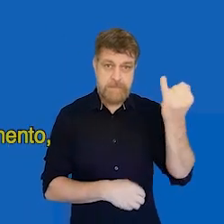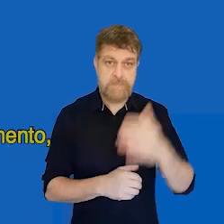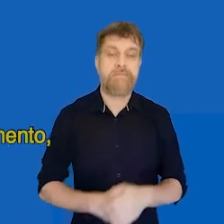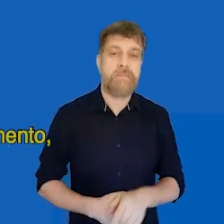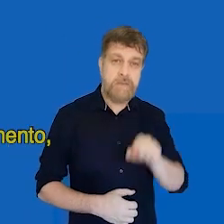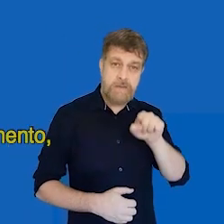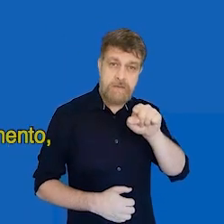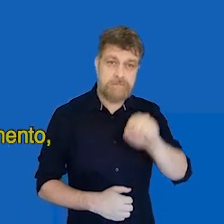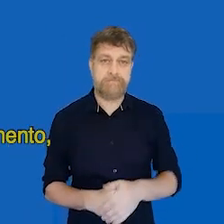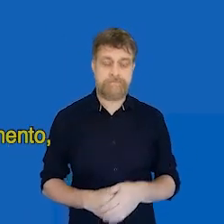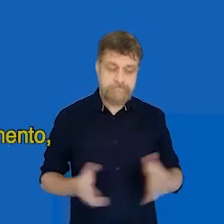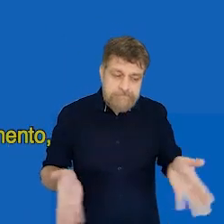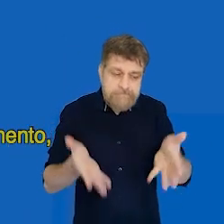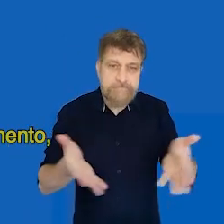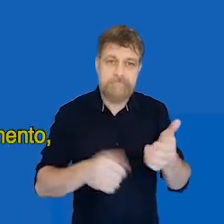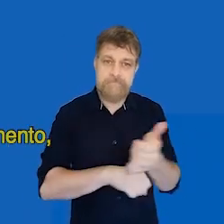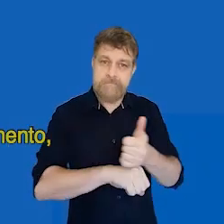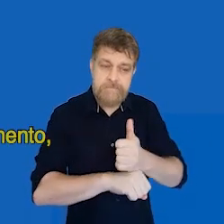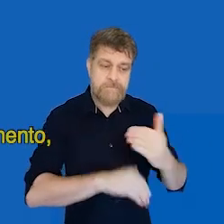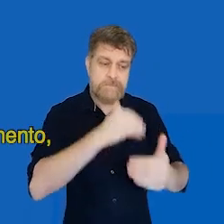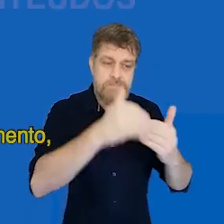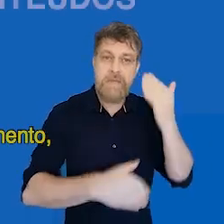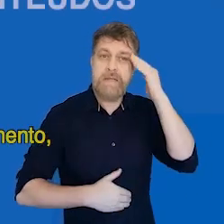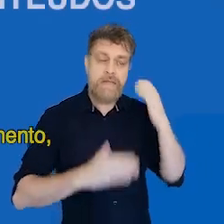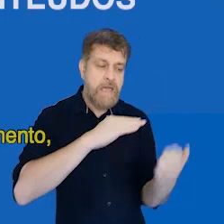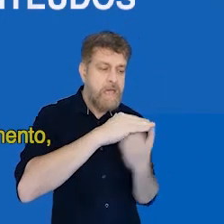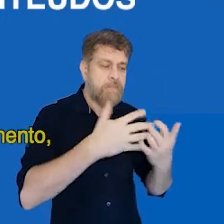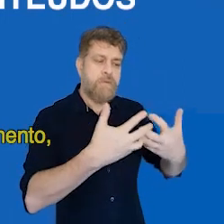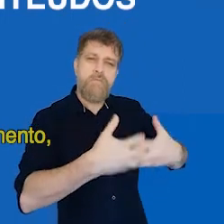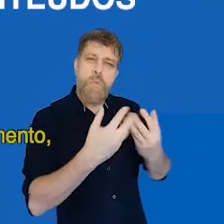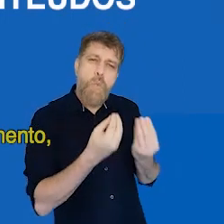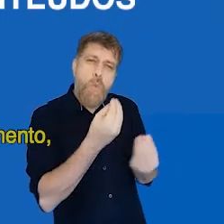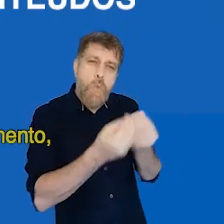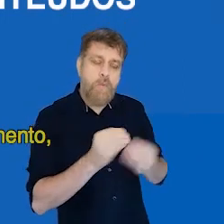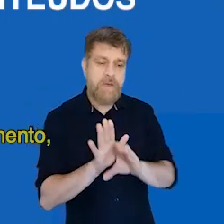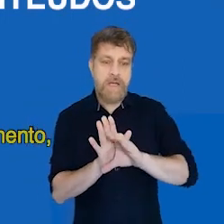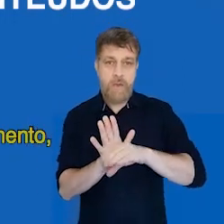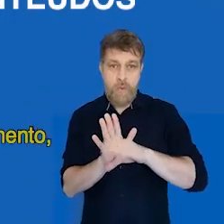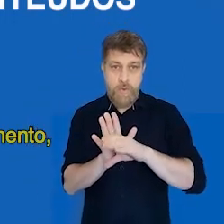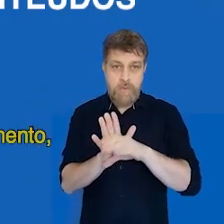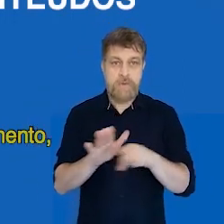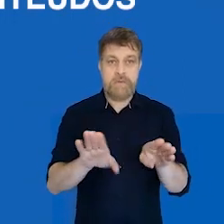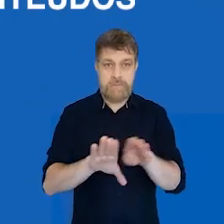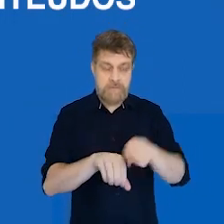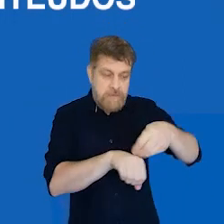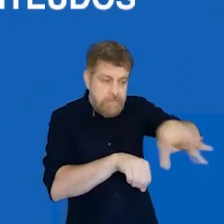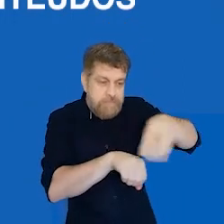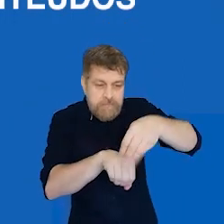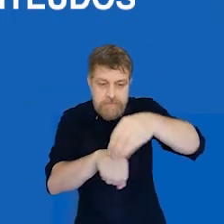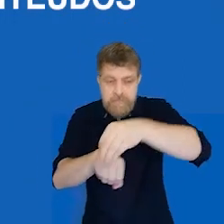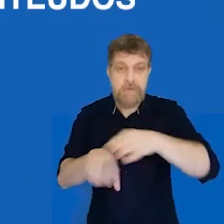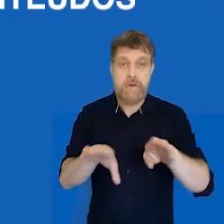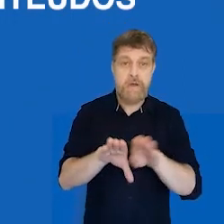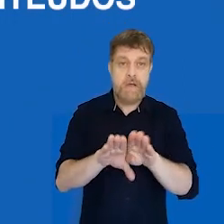vocês no desenvolvimento, para poder ajudar vocês a entender a GE melhor. Vai ter conteúdo também que a gente vai recomendar no PNU, vai ter conteúdo